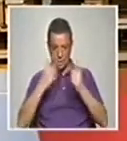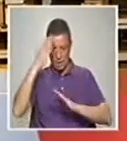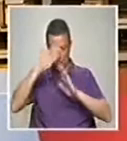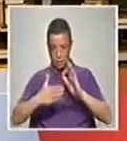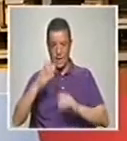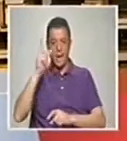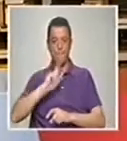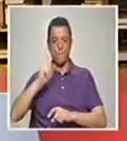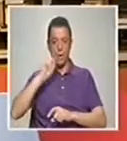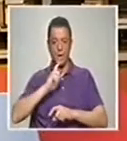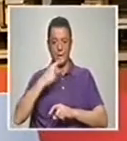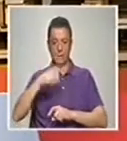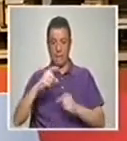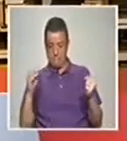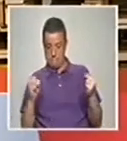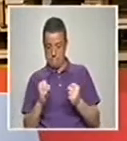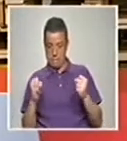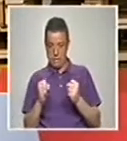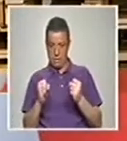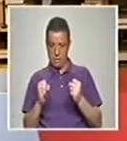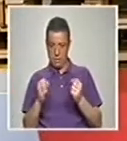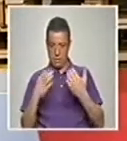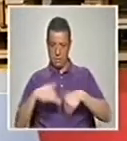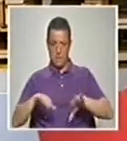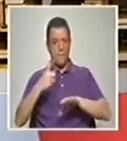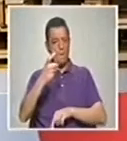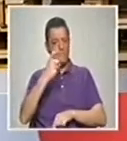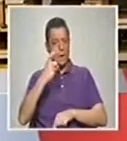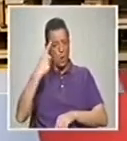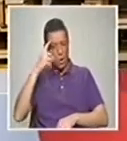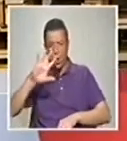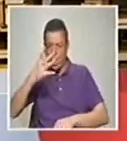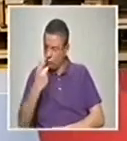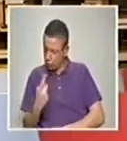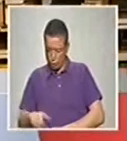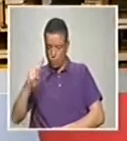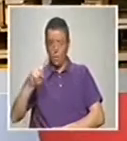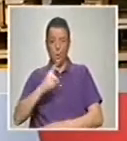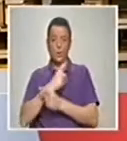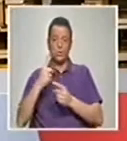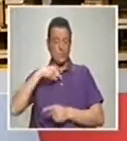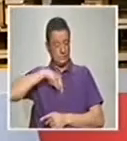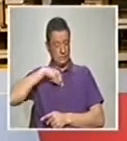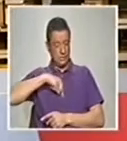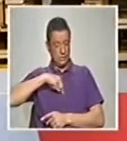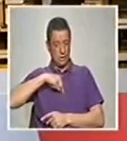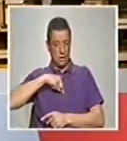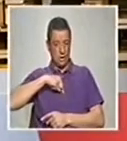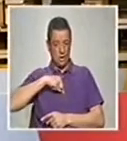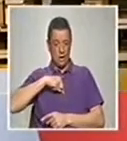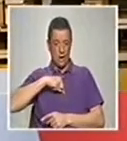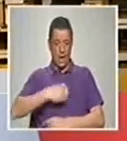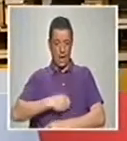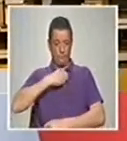mulher de quem toda a gente tem medo, e que não é assim tão má nem tão louca, apenas se desequilibrou emocionalmente. E portanto, todo o